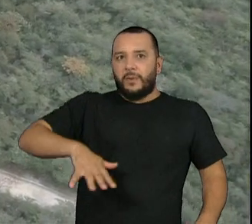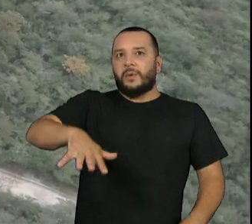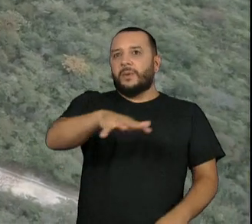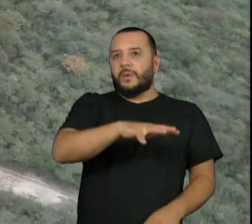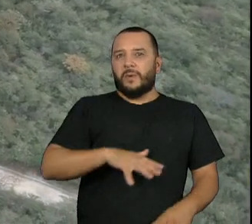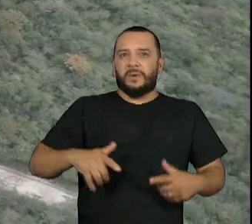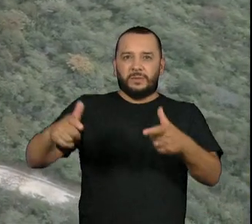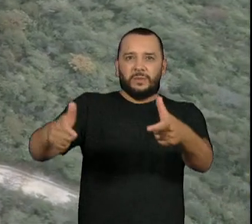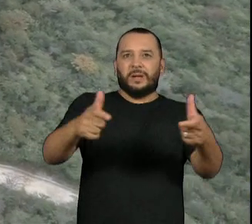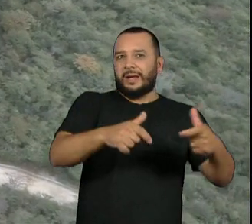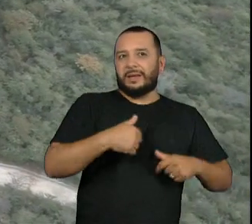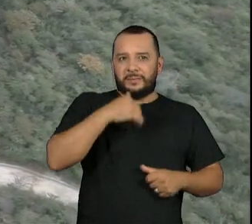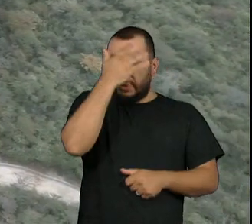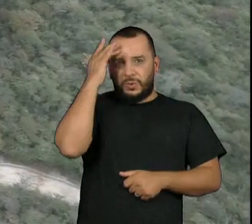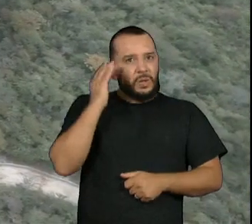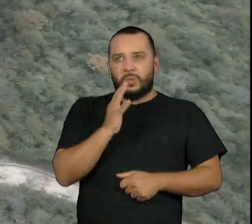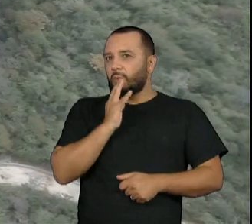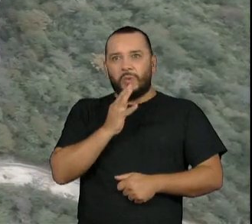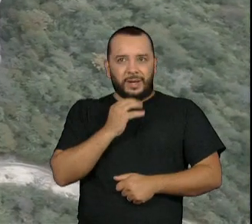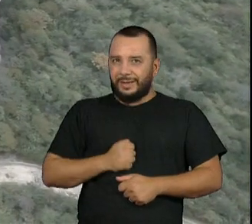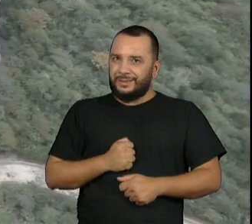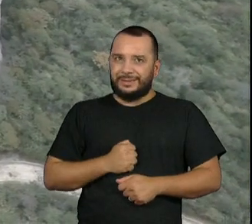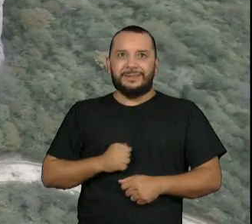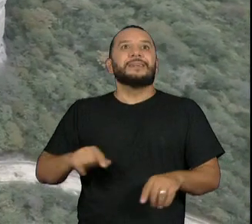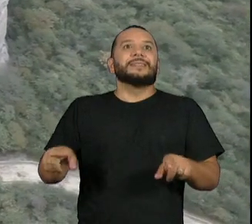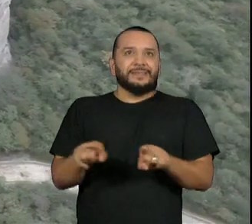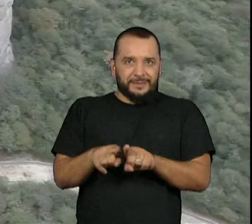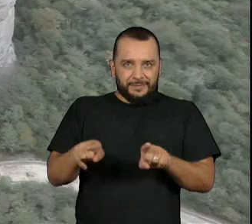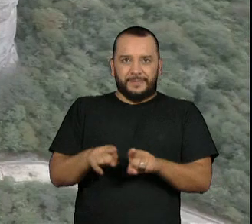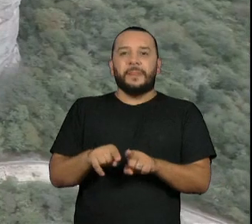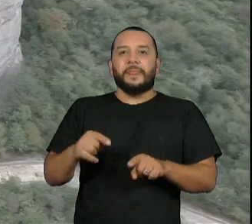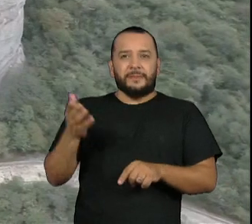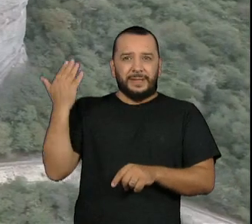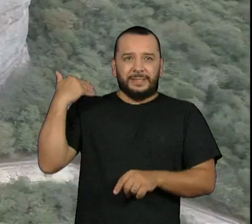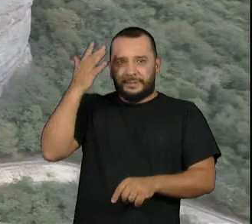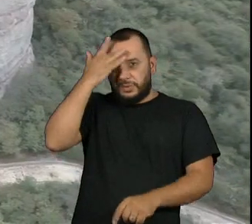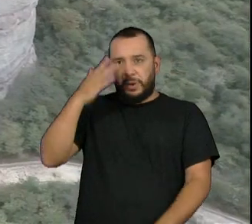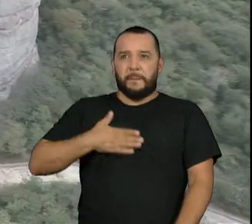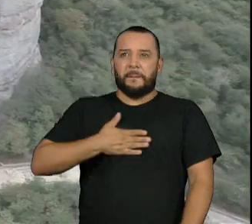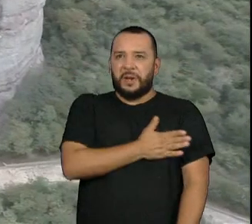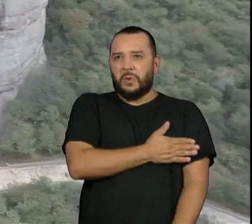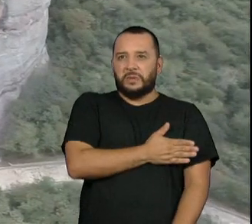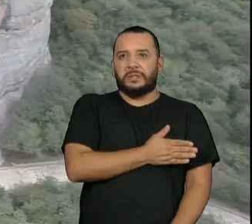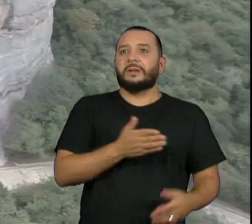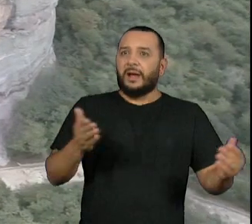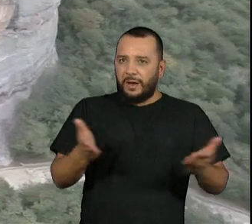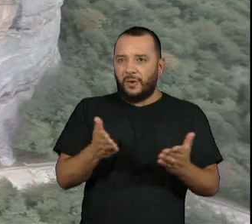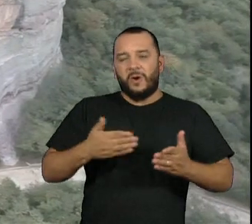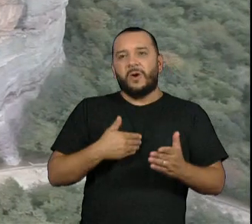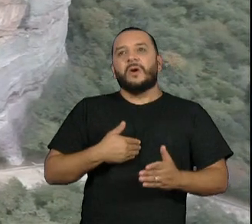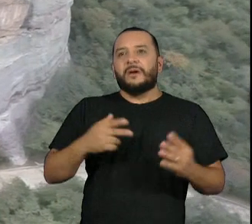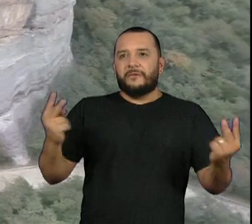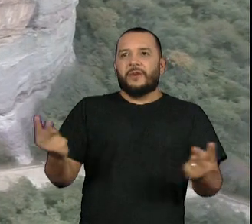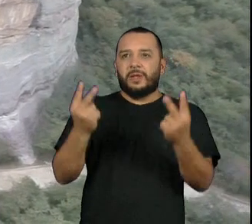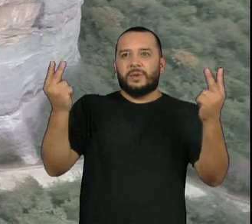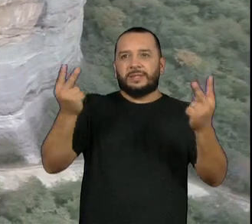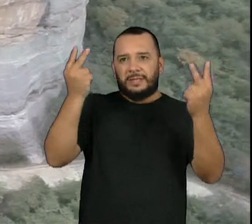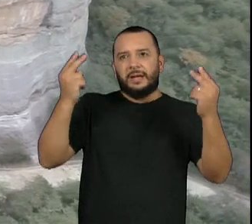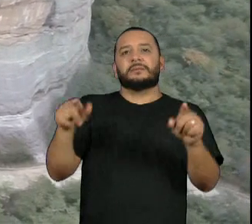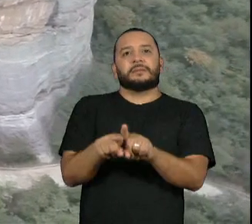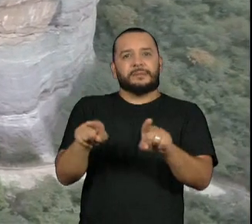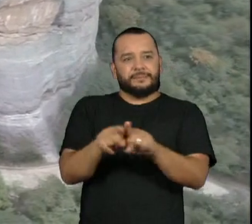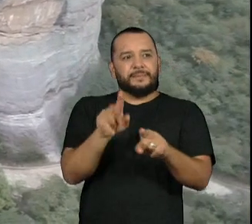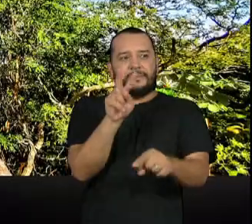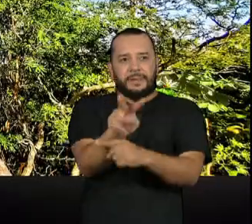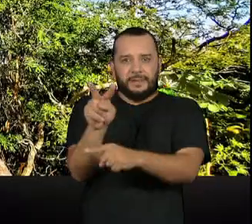desconhecido, como esse ambiente sofreu preconceitos e como ele precisa ser preservado.